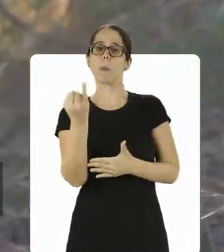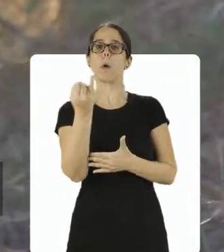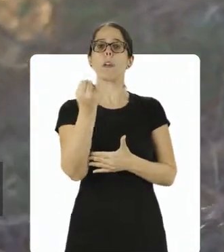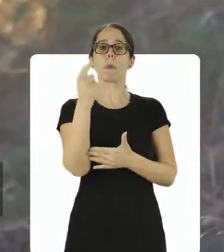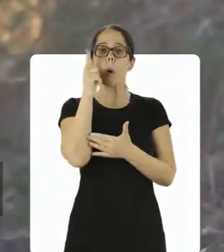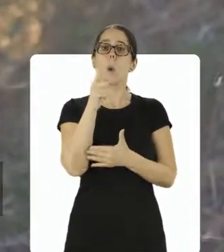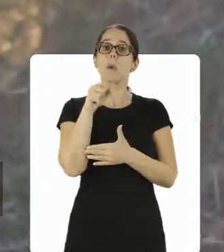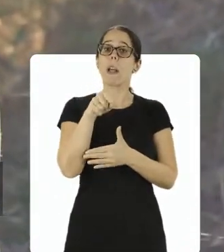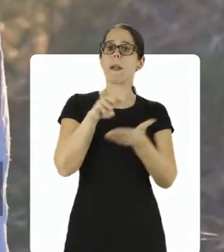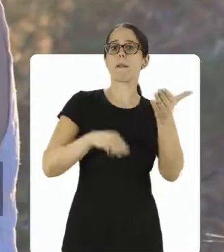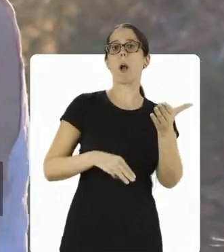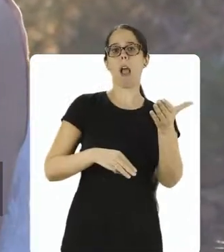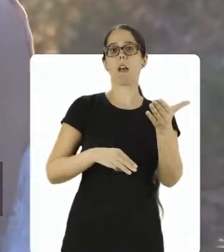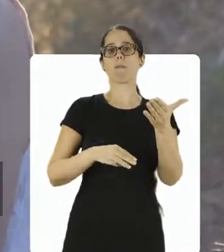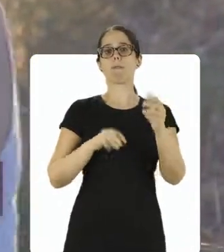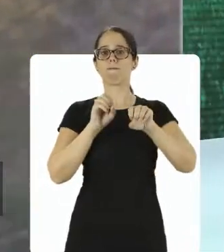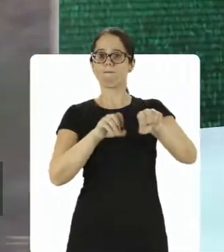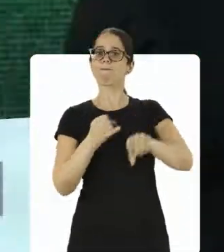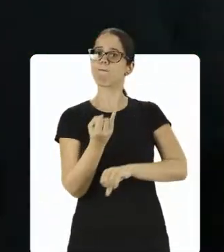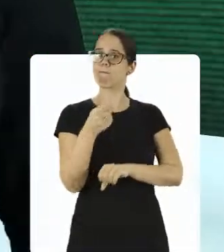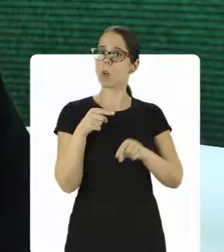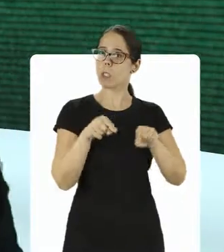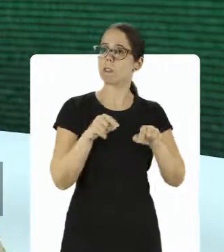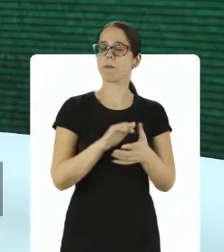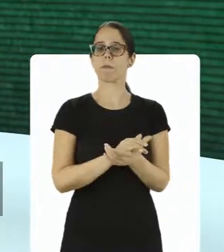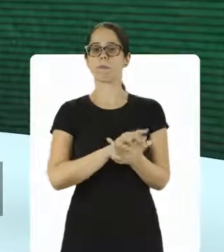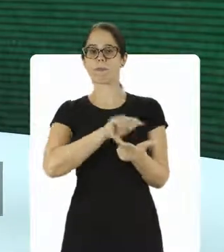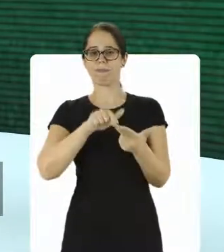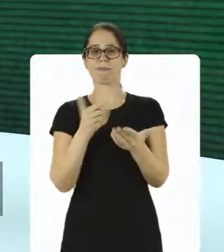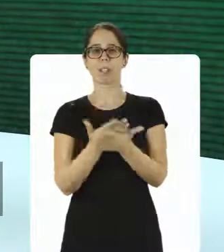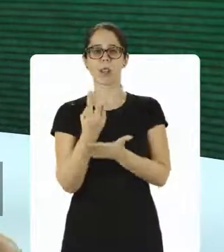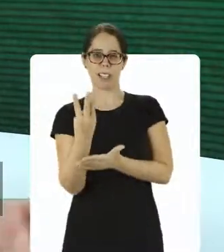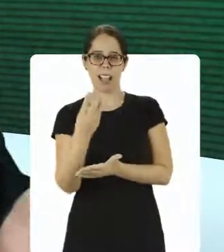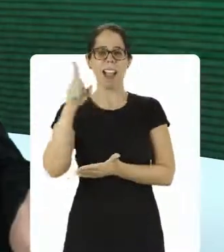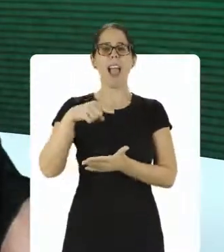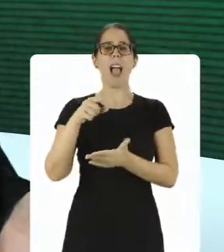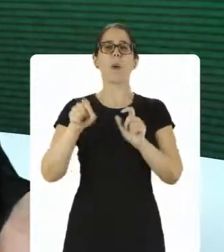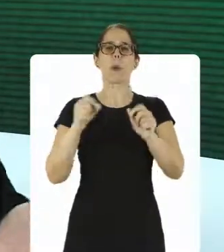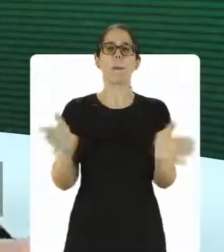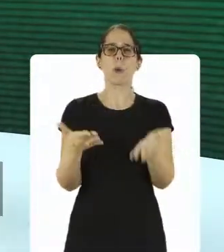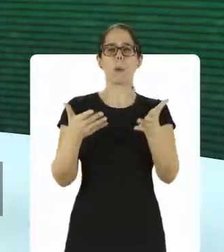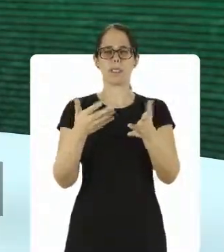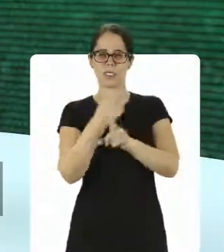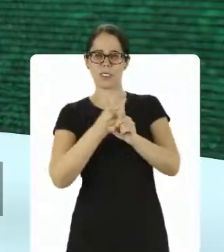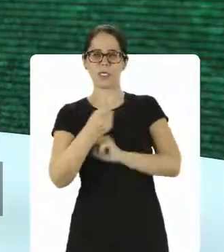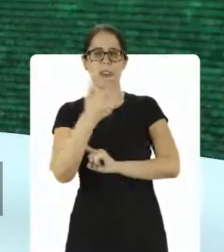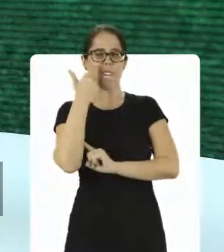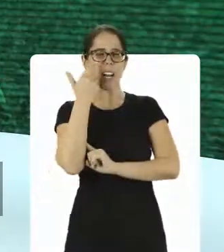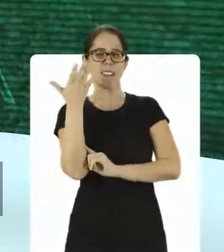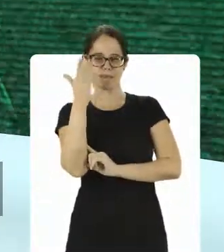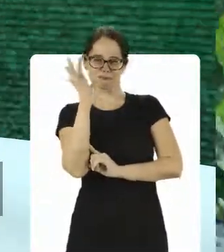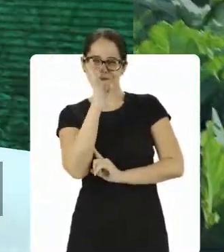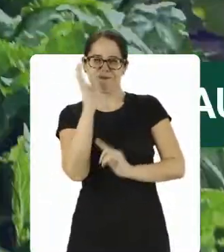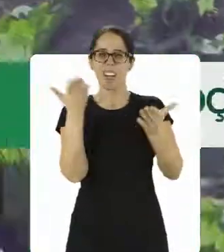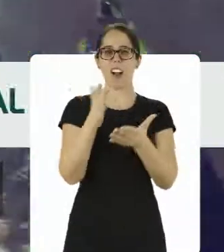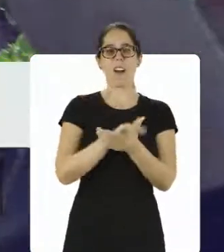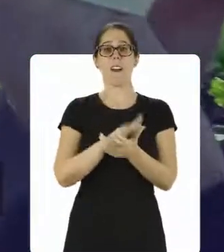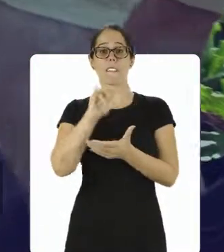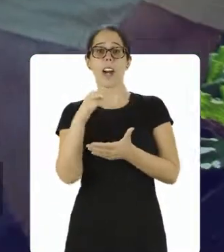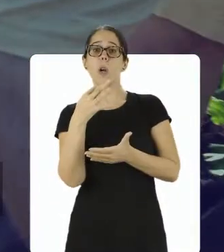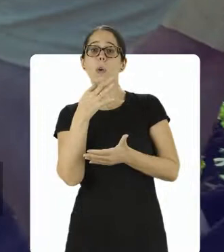torna um importante método de educação. Já na aula 3, é a vez da promoção social. Acompanhe aí!